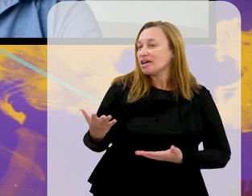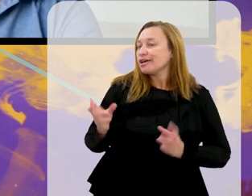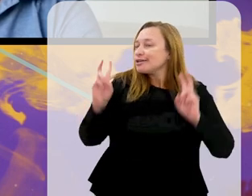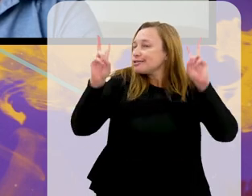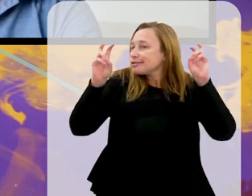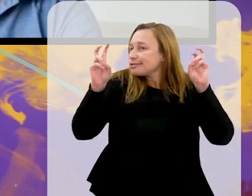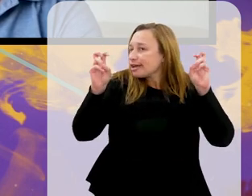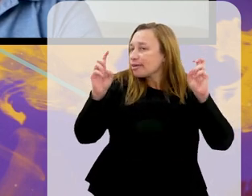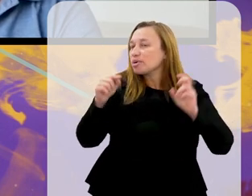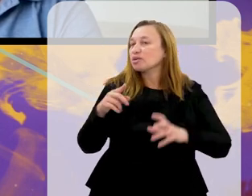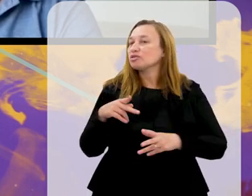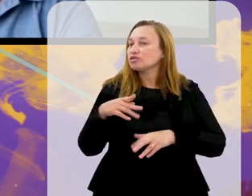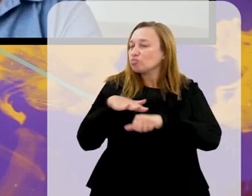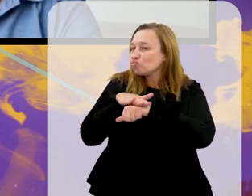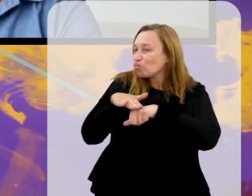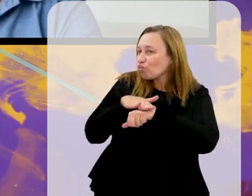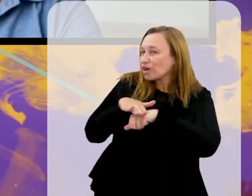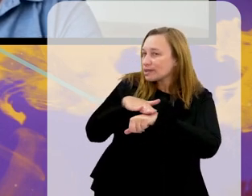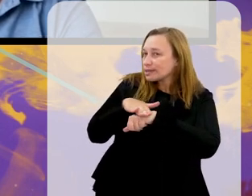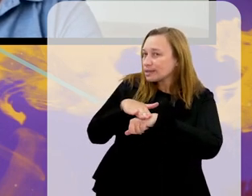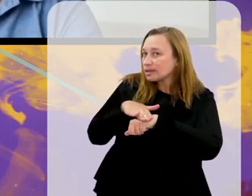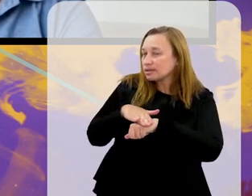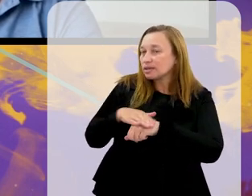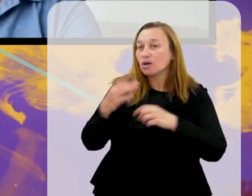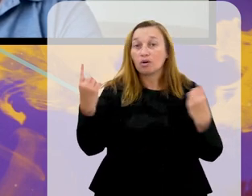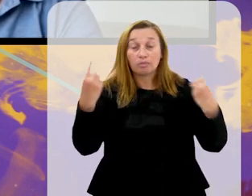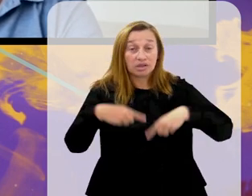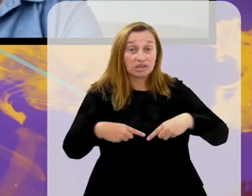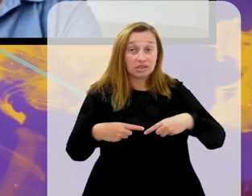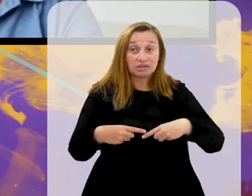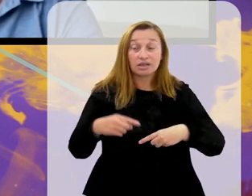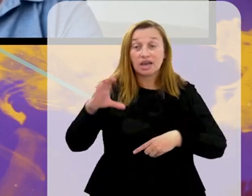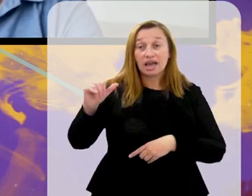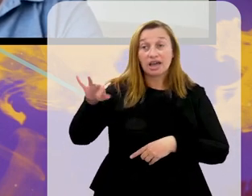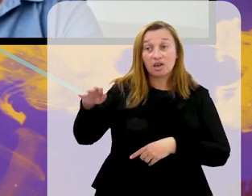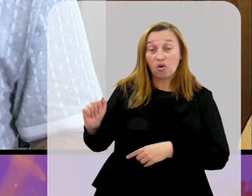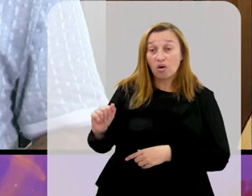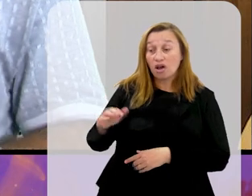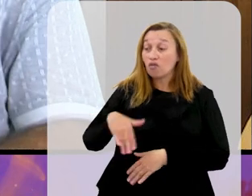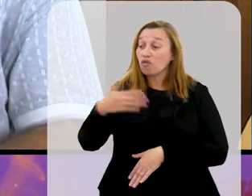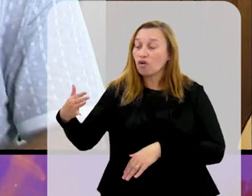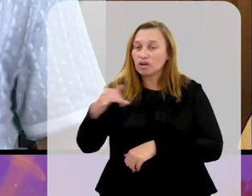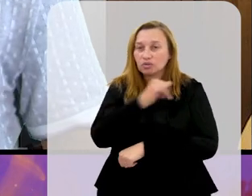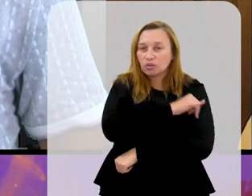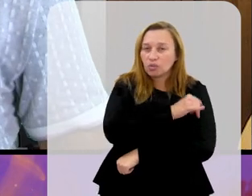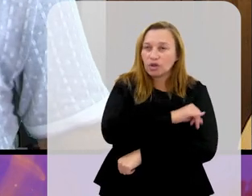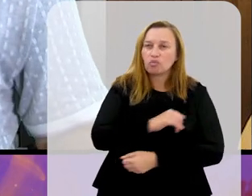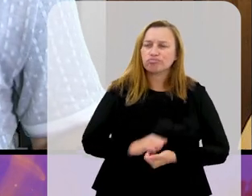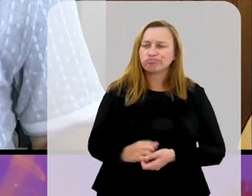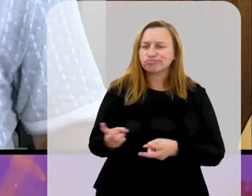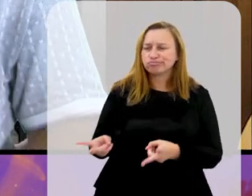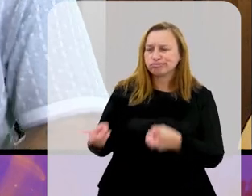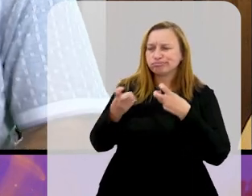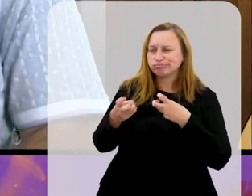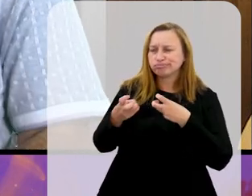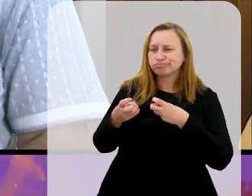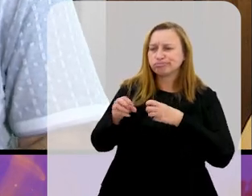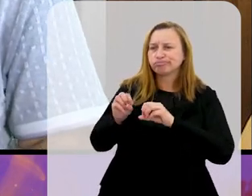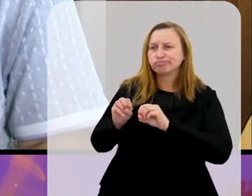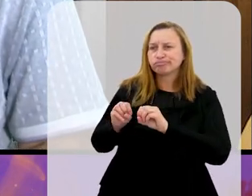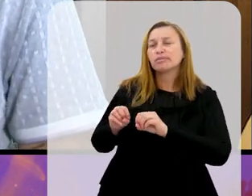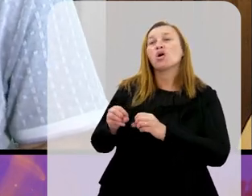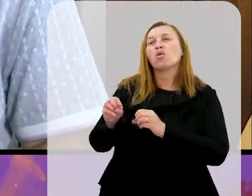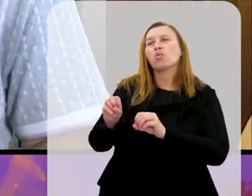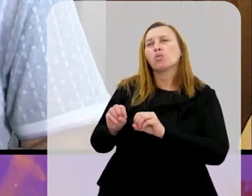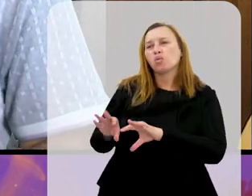está aqui tratando, que é o Campeonato Carioca fora do Rio de Janeiro, também me chama a atenção que o treinador